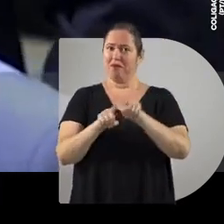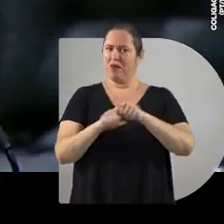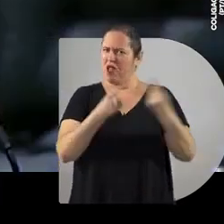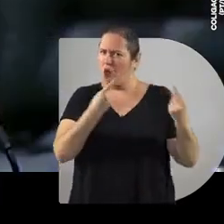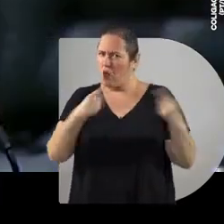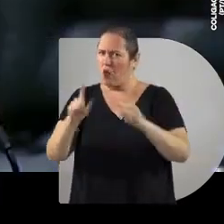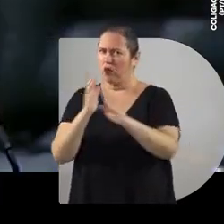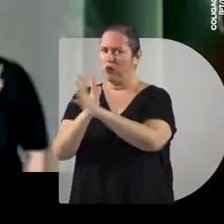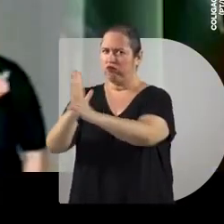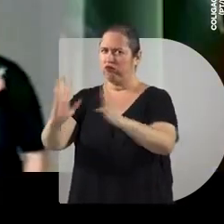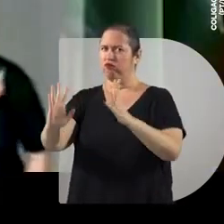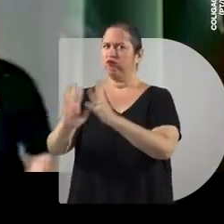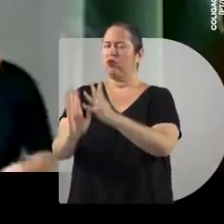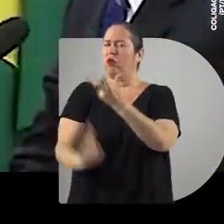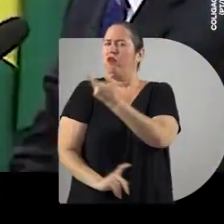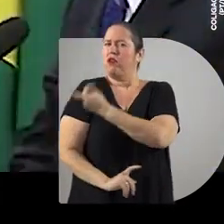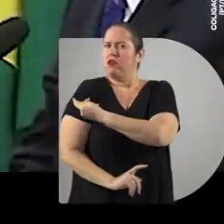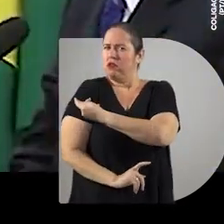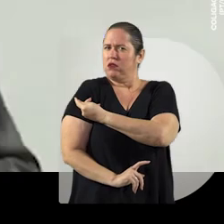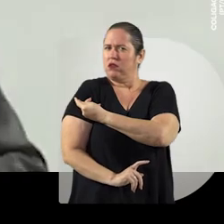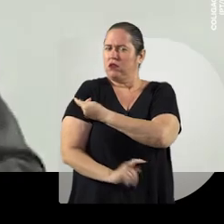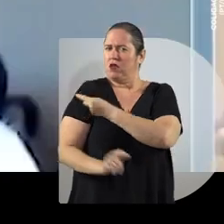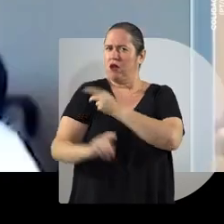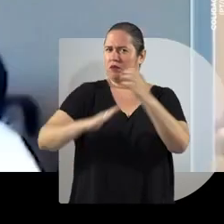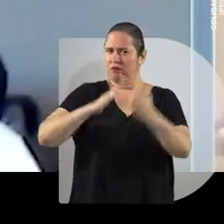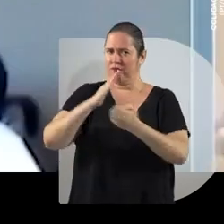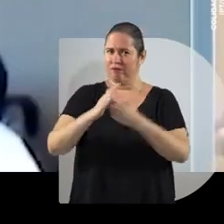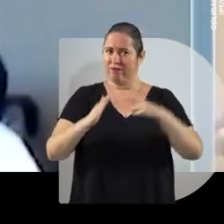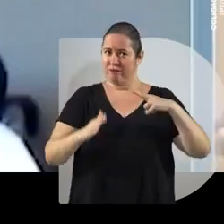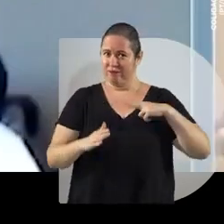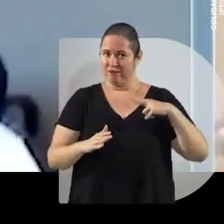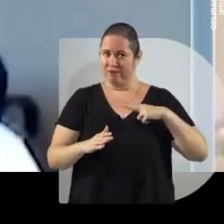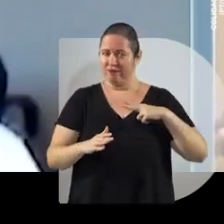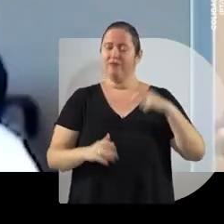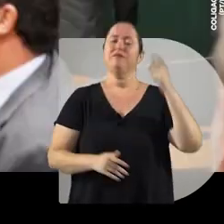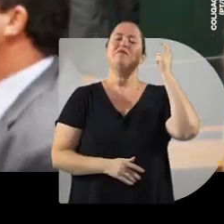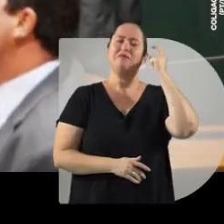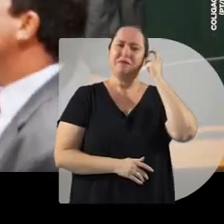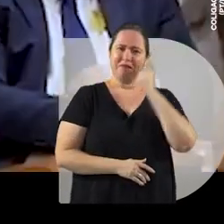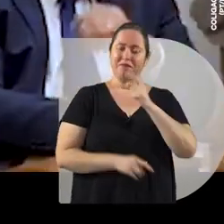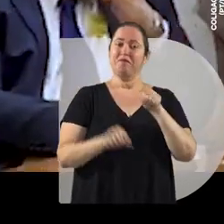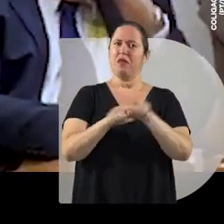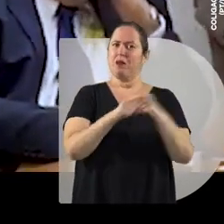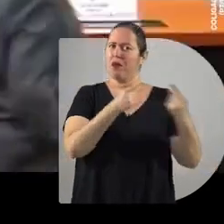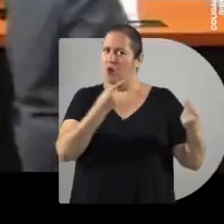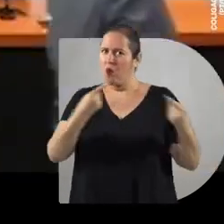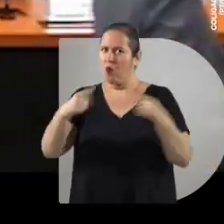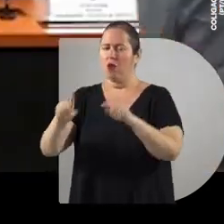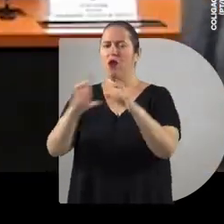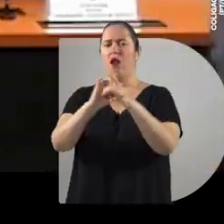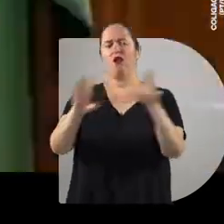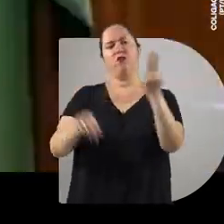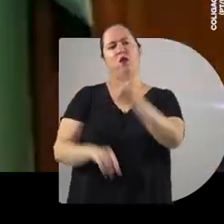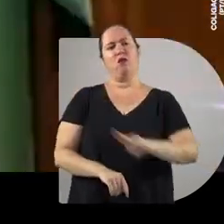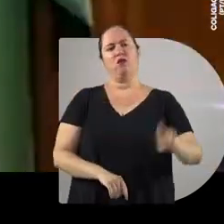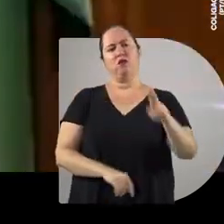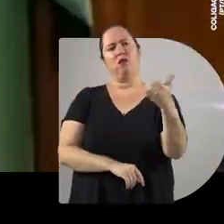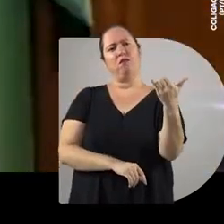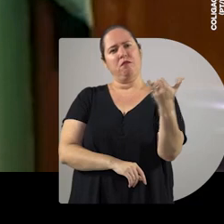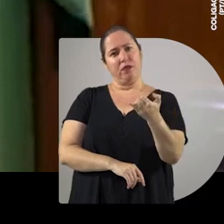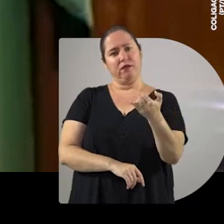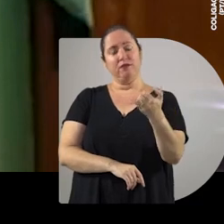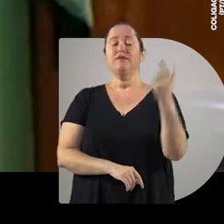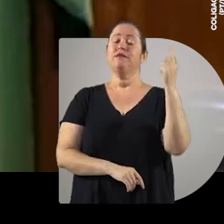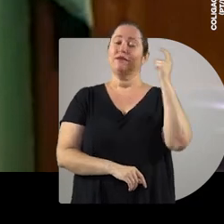E quem foi contra o fura-fila da vacina de Covid para empresas privadas? população brasileira é vacinada. Danilo. E também contra a flexibilização do